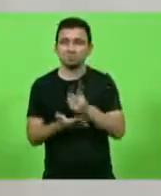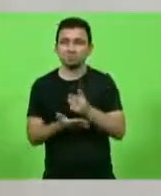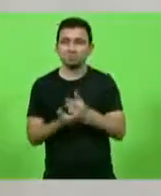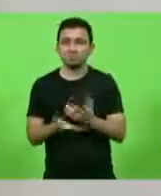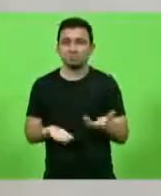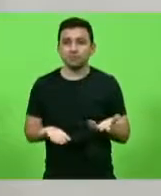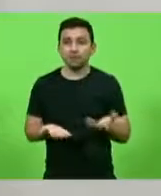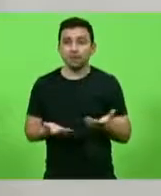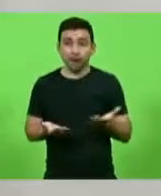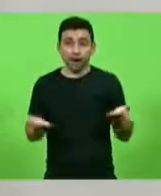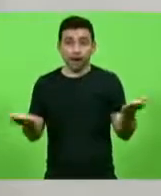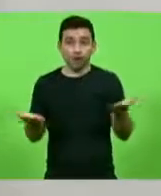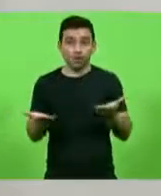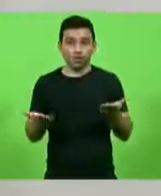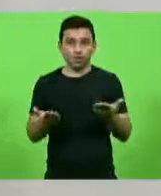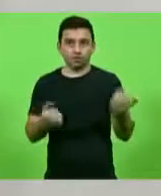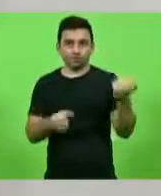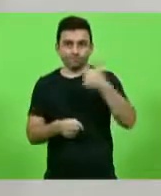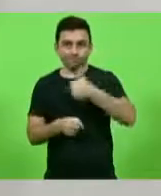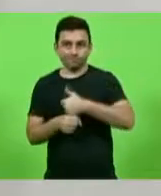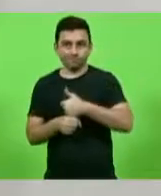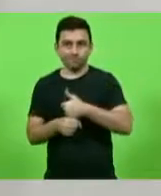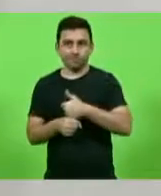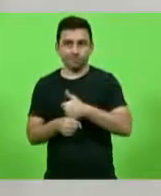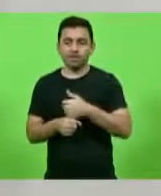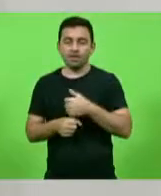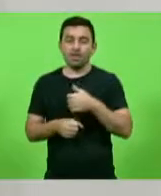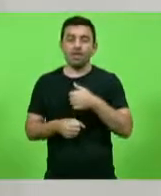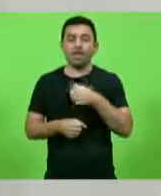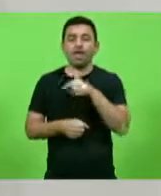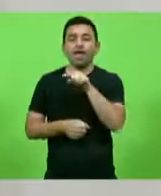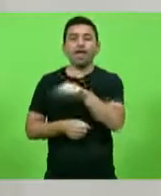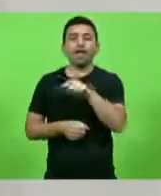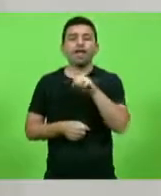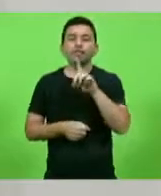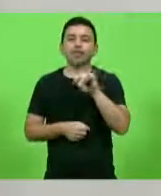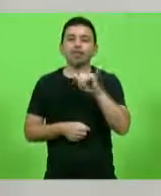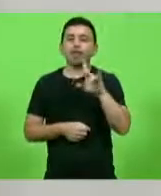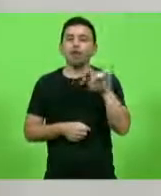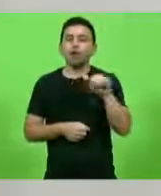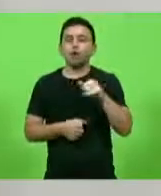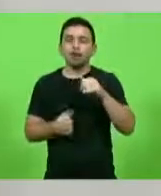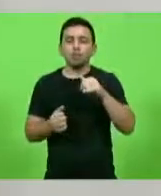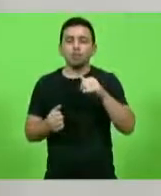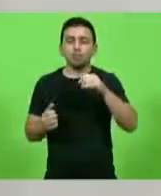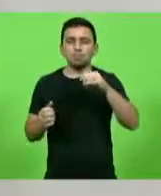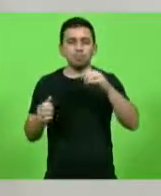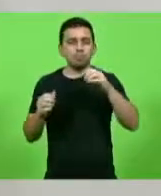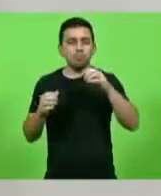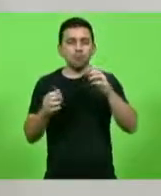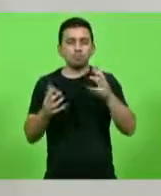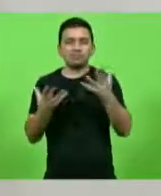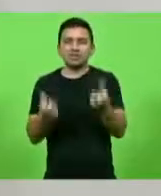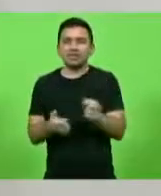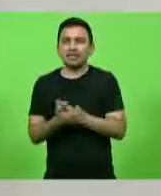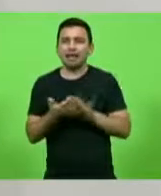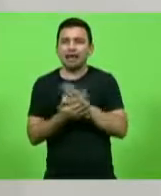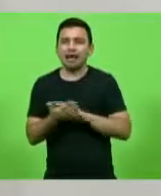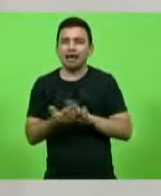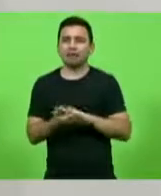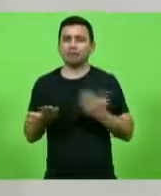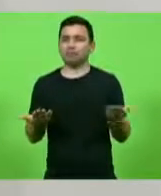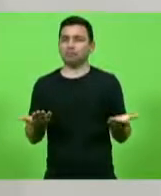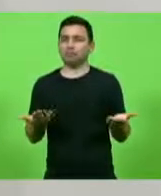atual governadora interina, na época vice, não ouviu os nossos conselhos, que não foram só mesmo, mas de outros deputados também, e